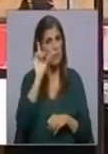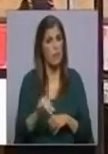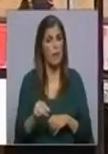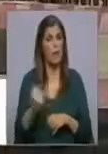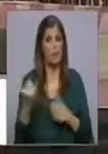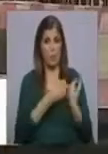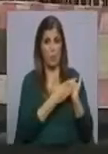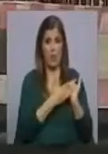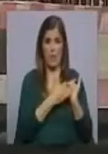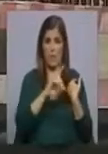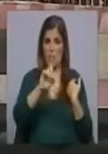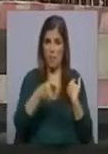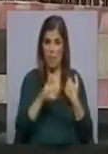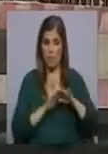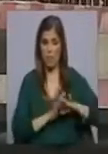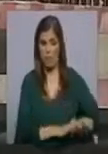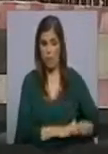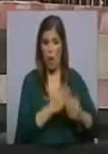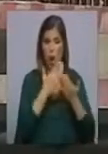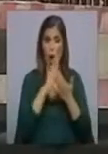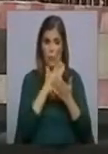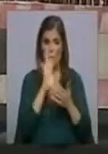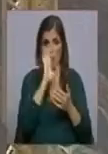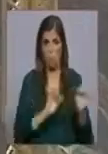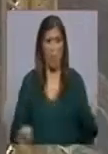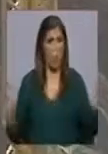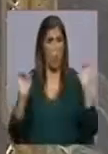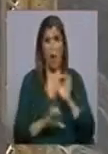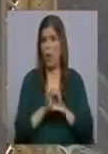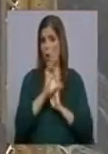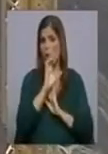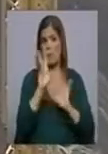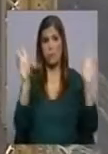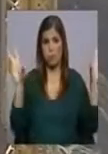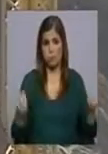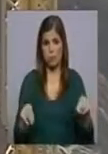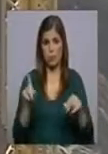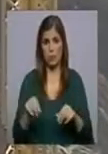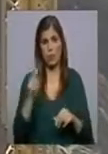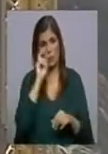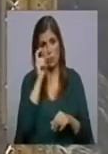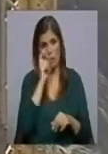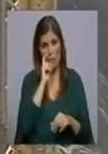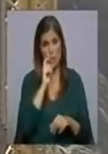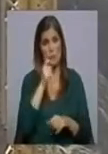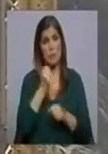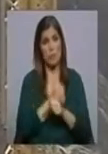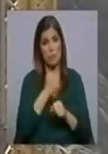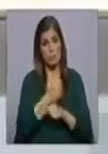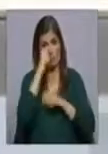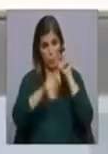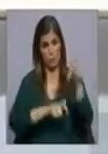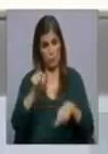autoridades devem suspender as obras que não apresentem condições de higiene e de segurança para os trabalhadores.